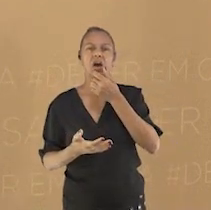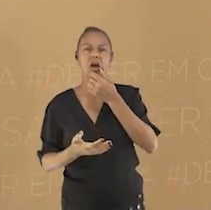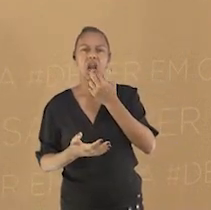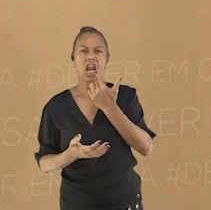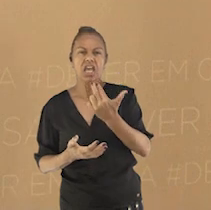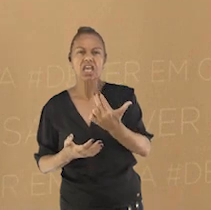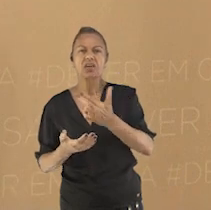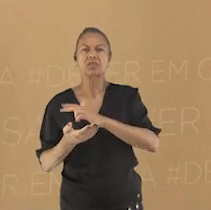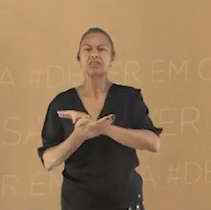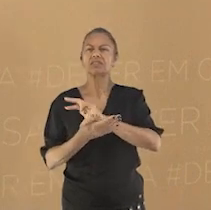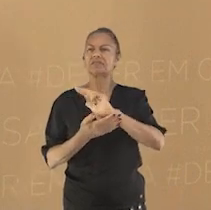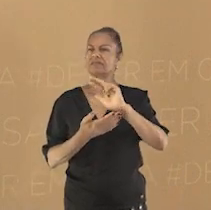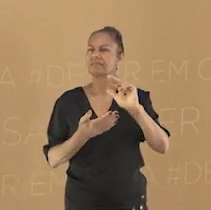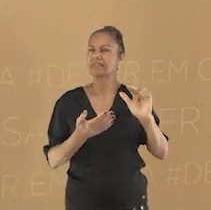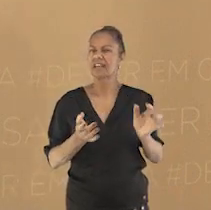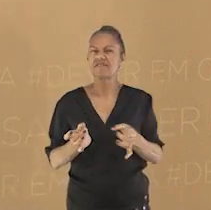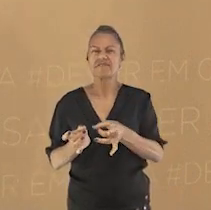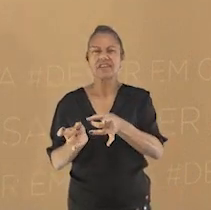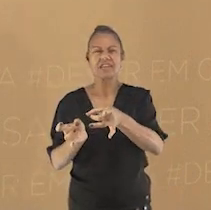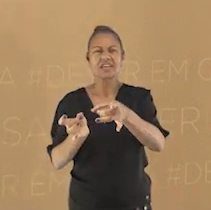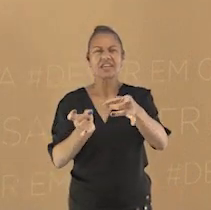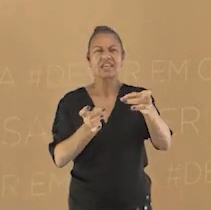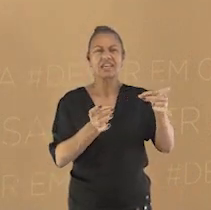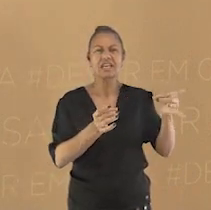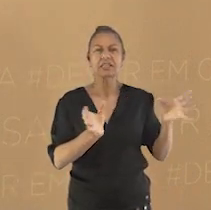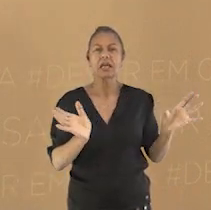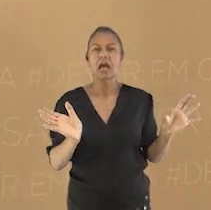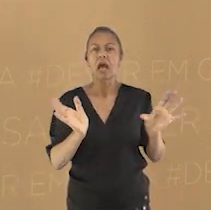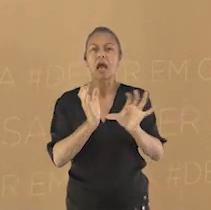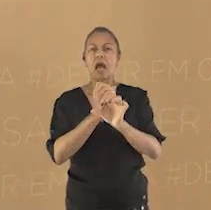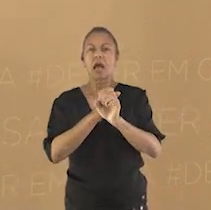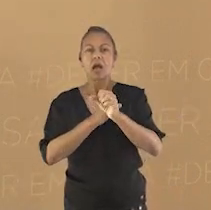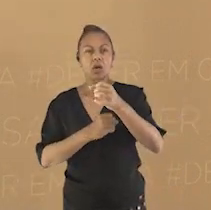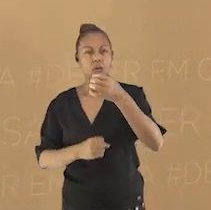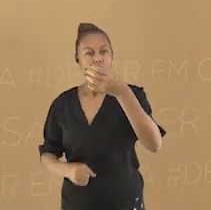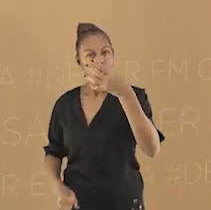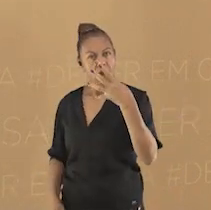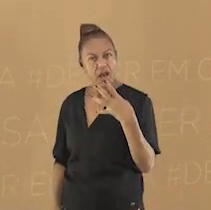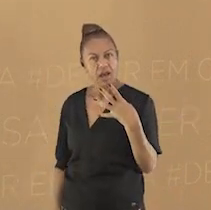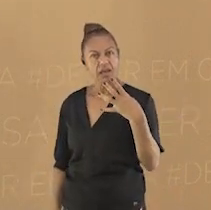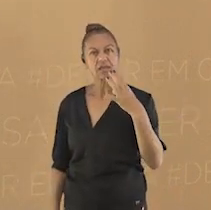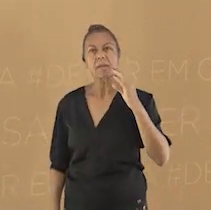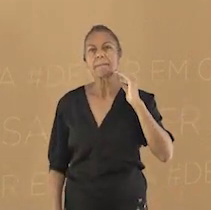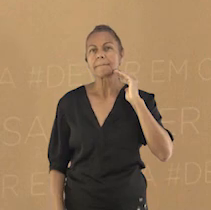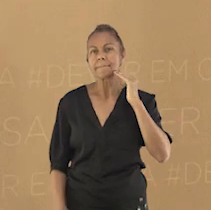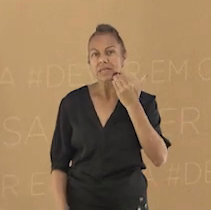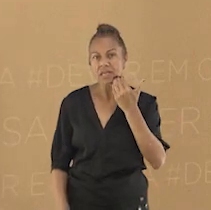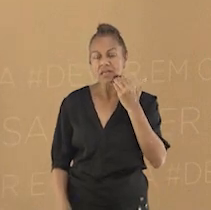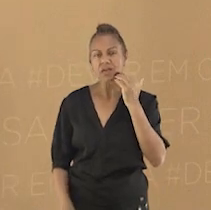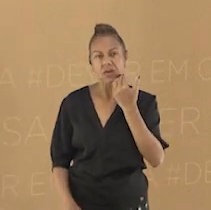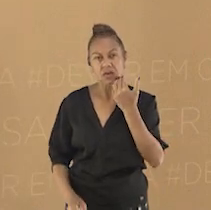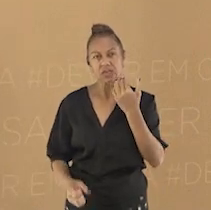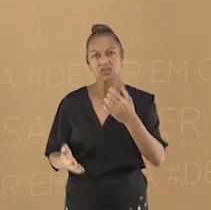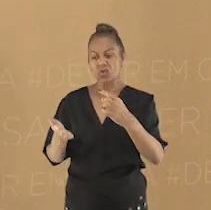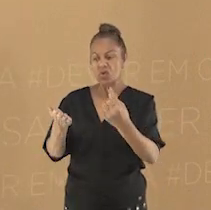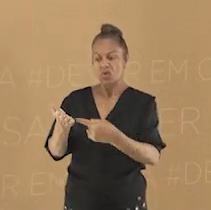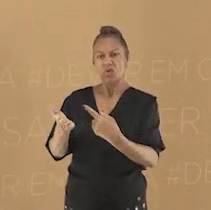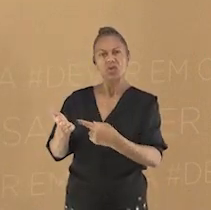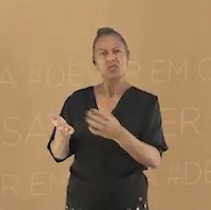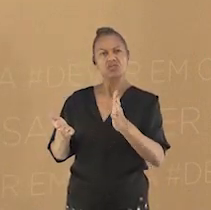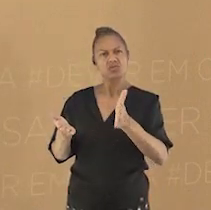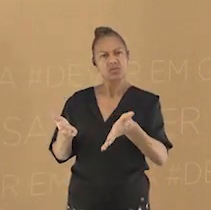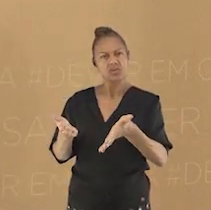vendidos, cerca de 4 bilhões. Não é para menos que o livro, uma coleção de textos